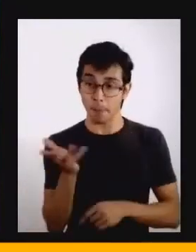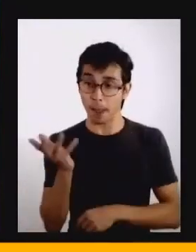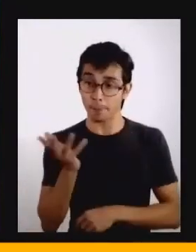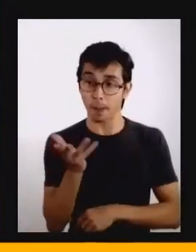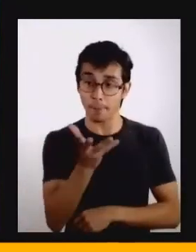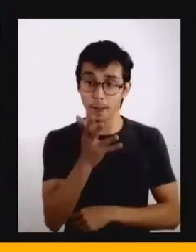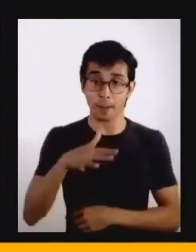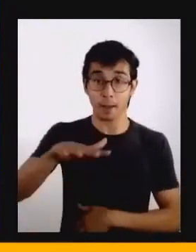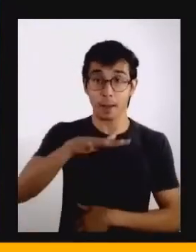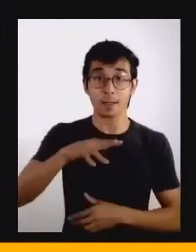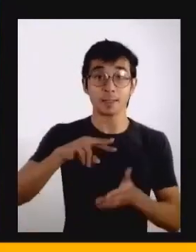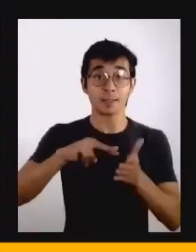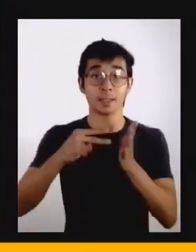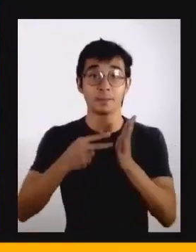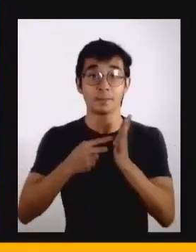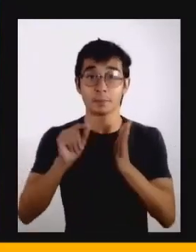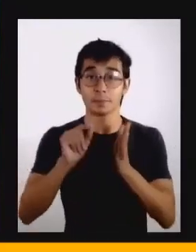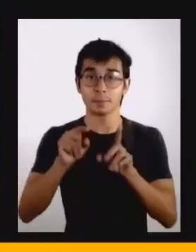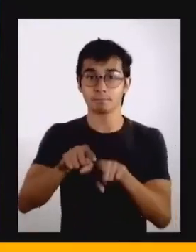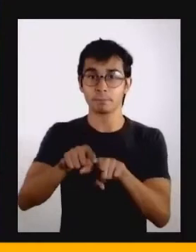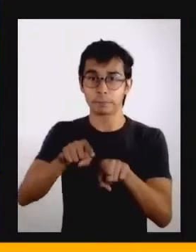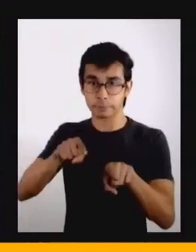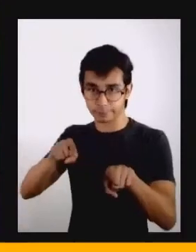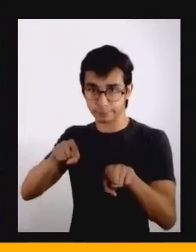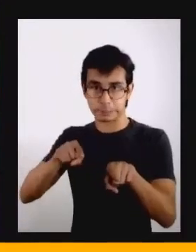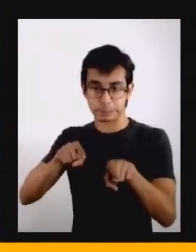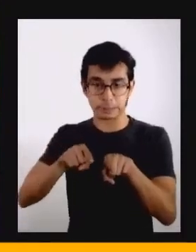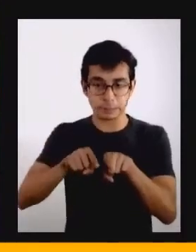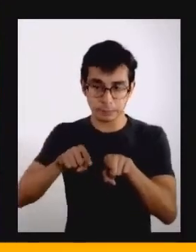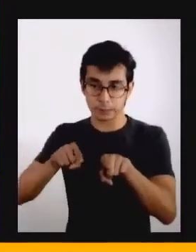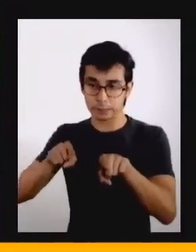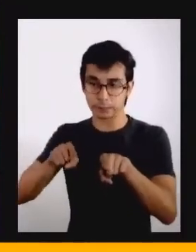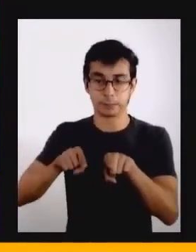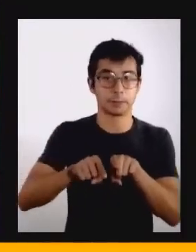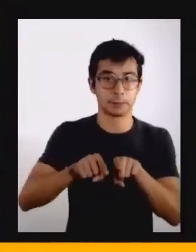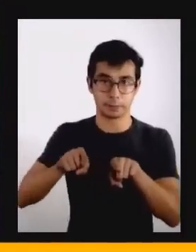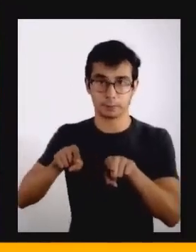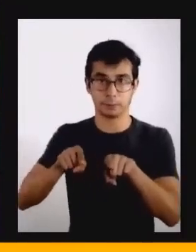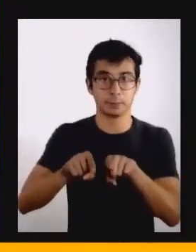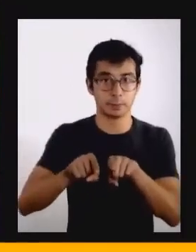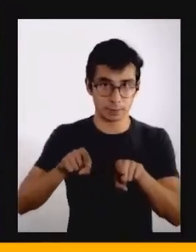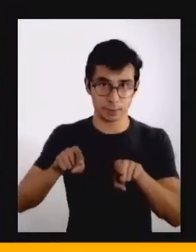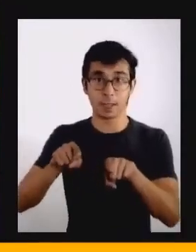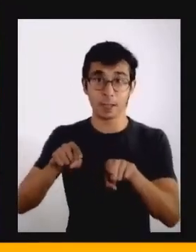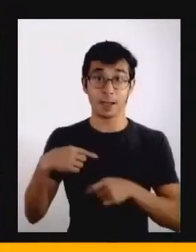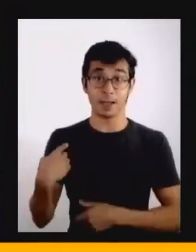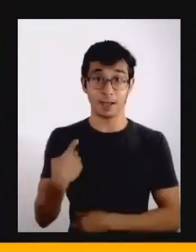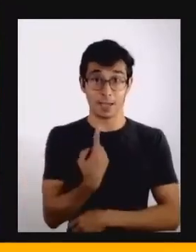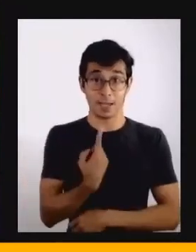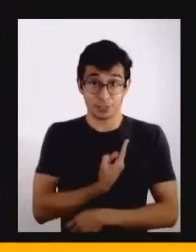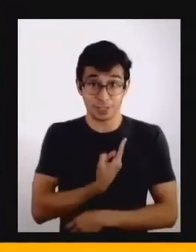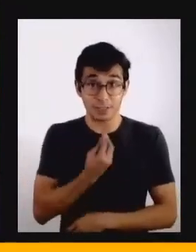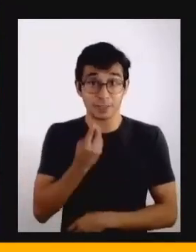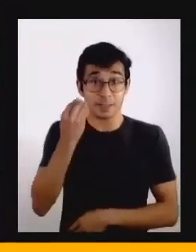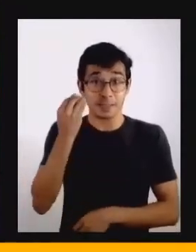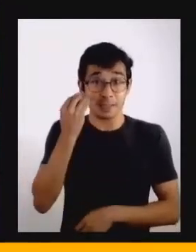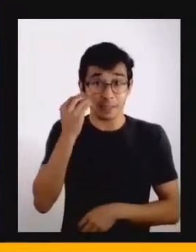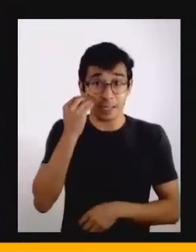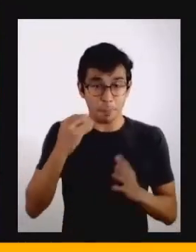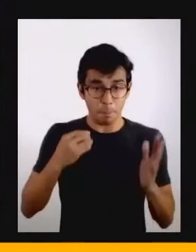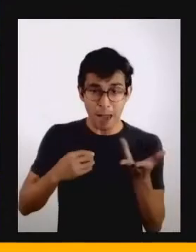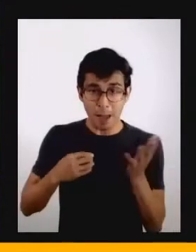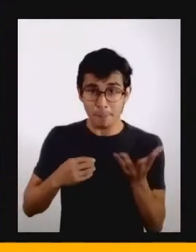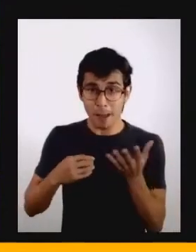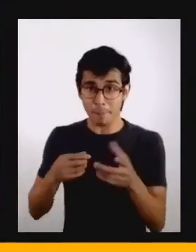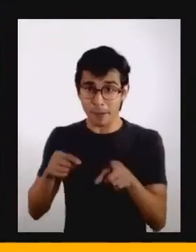ou dessincronia. Esse momento em que a gente se percebe sempre correndo atrás de um tempo